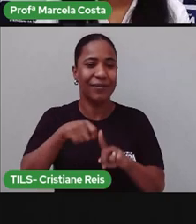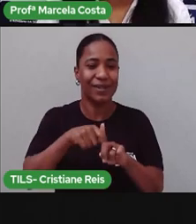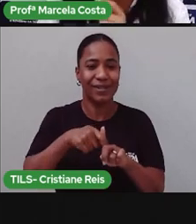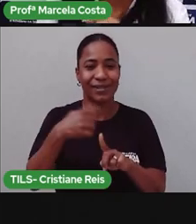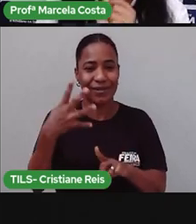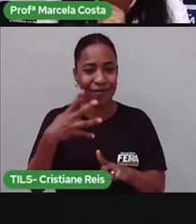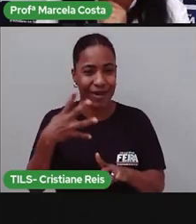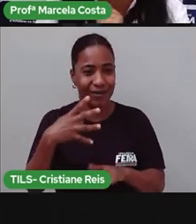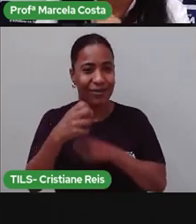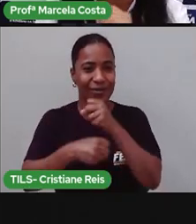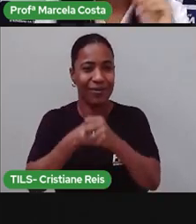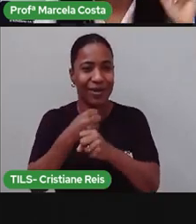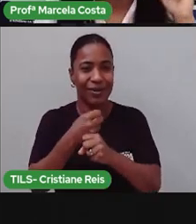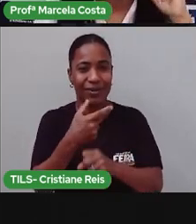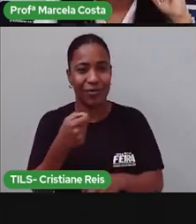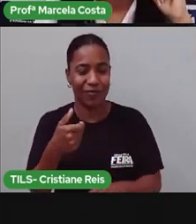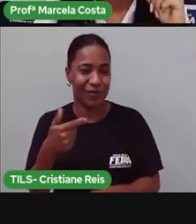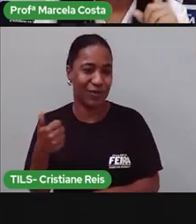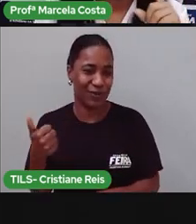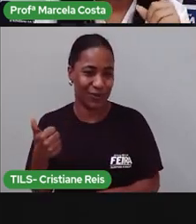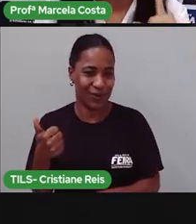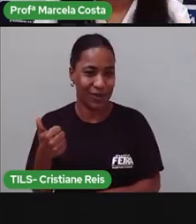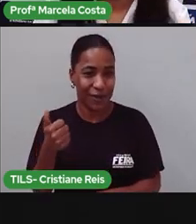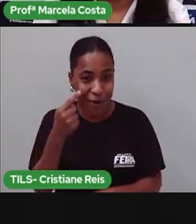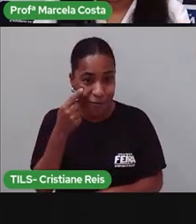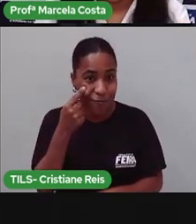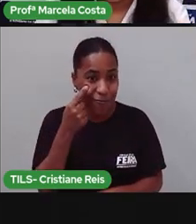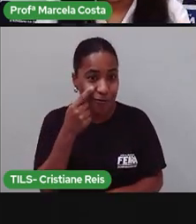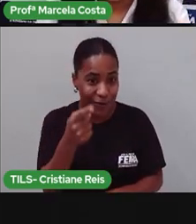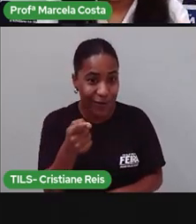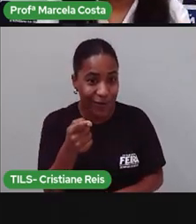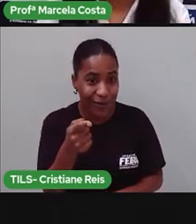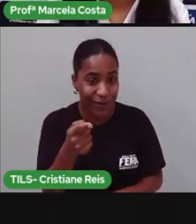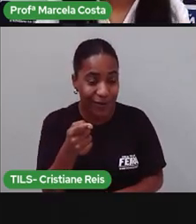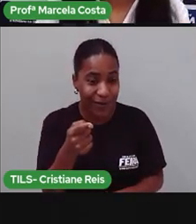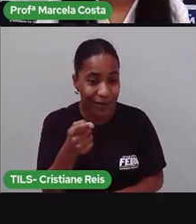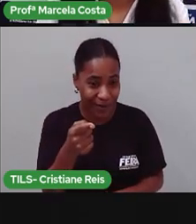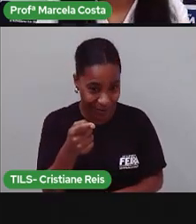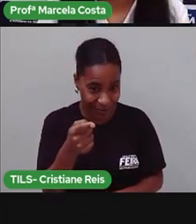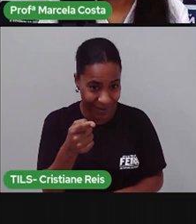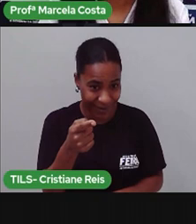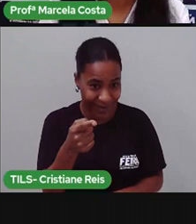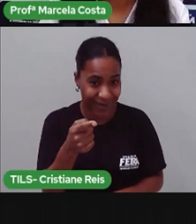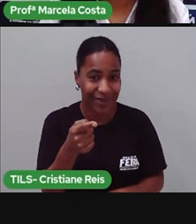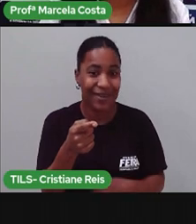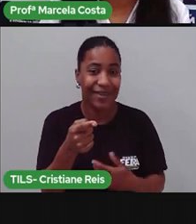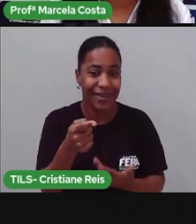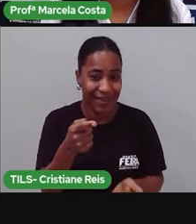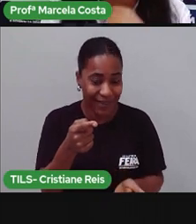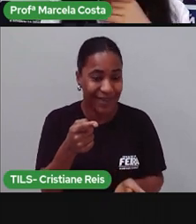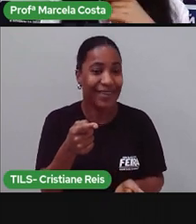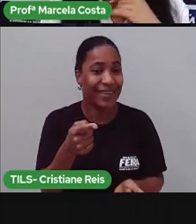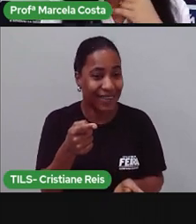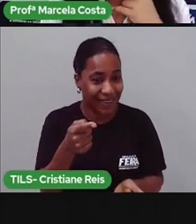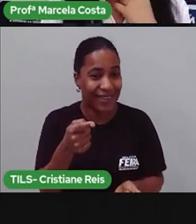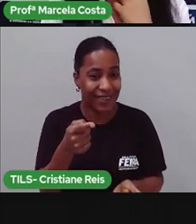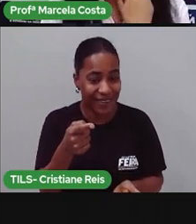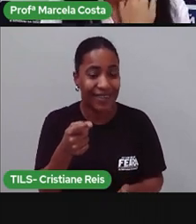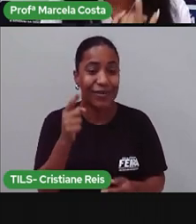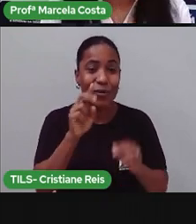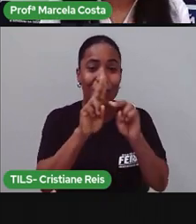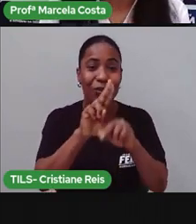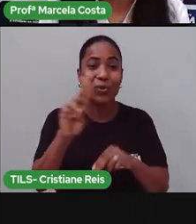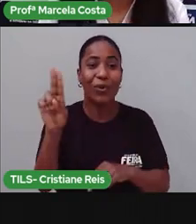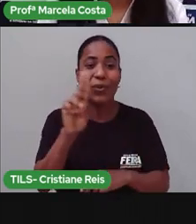Observem que a primeira coisa que vem no bilhete, destacado lá em cima, é o nome da pessoa que vai